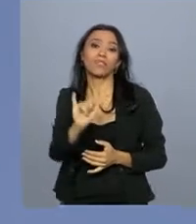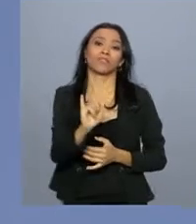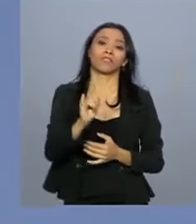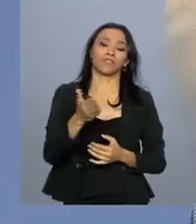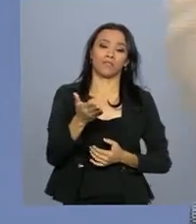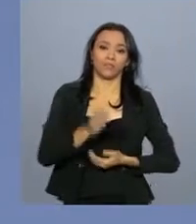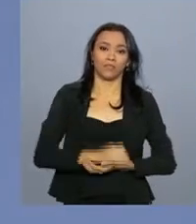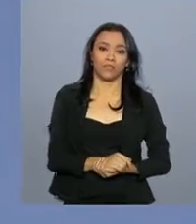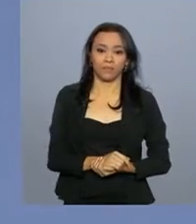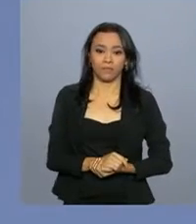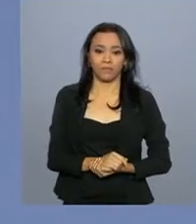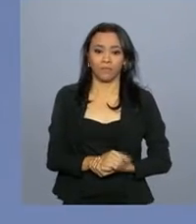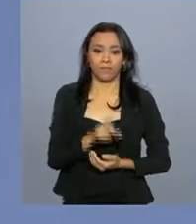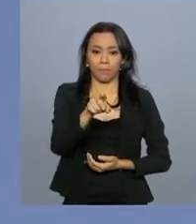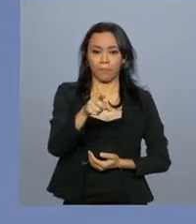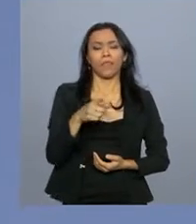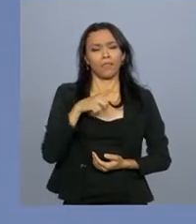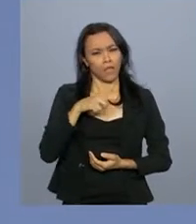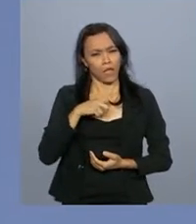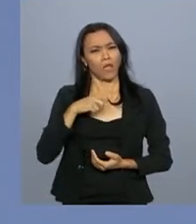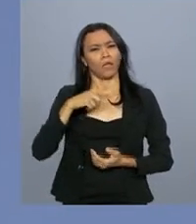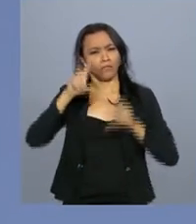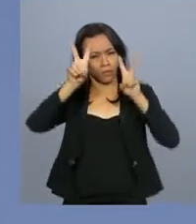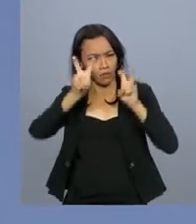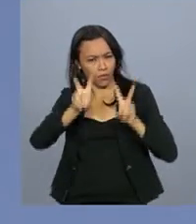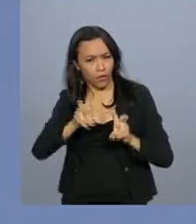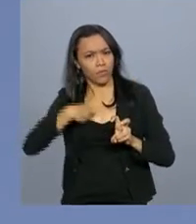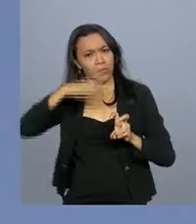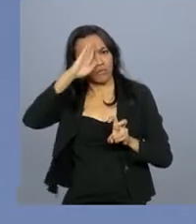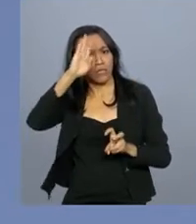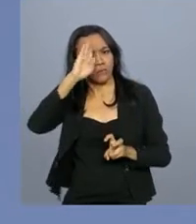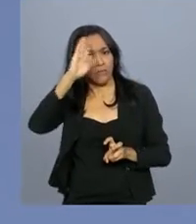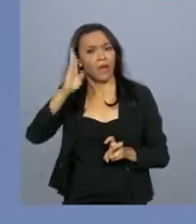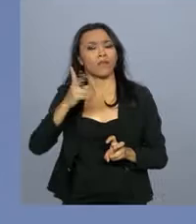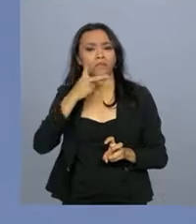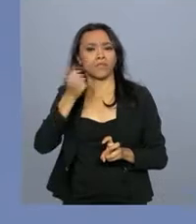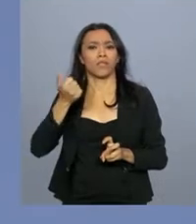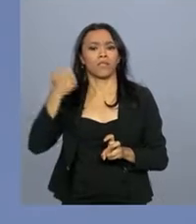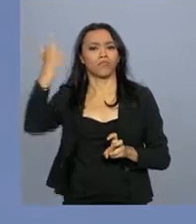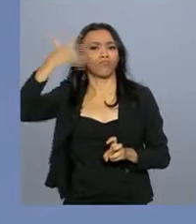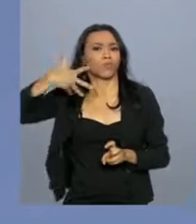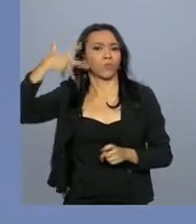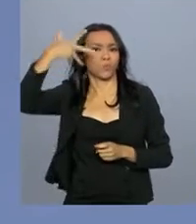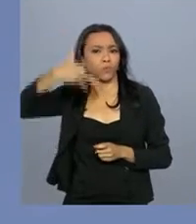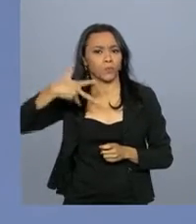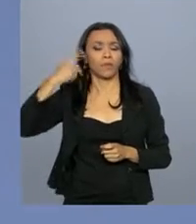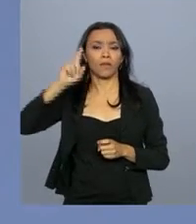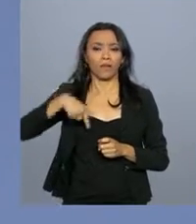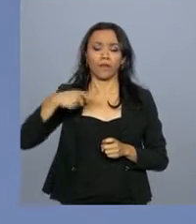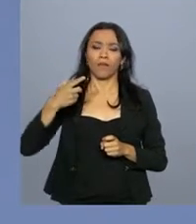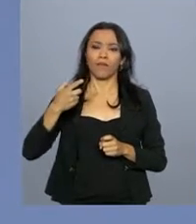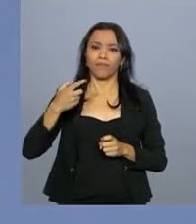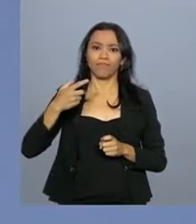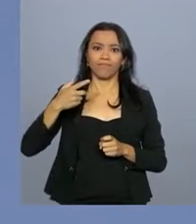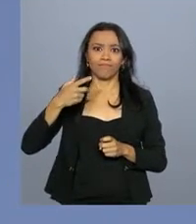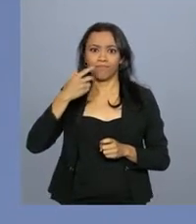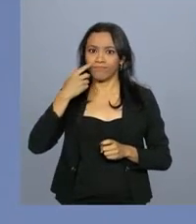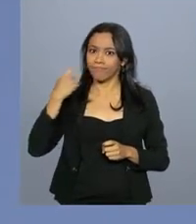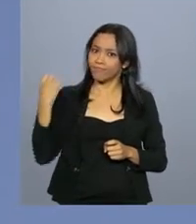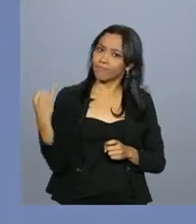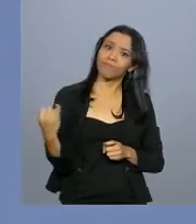Há certos temas-chave que vão ser abordados, que são temas prioritários para o Brasil